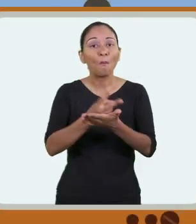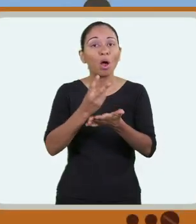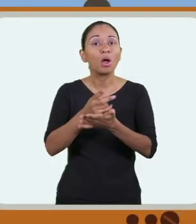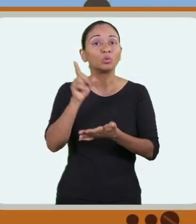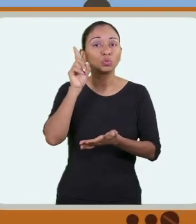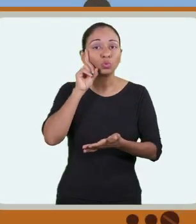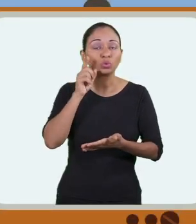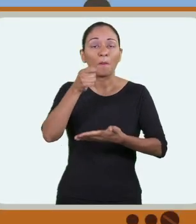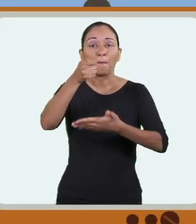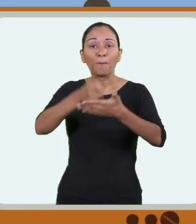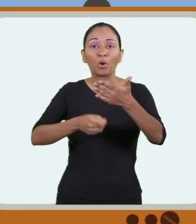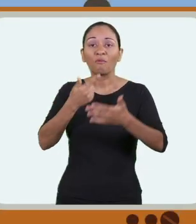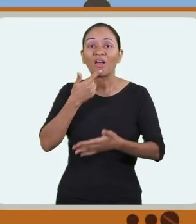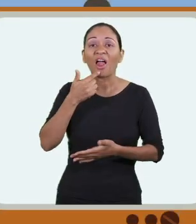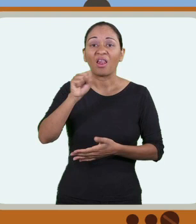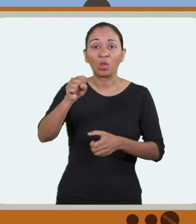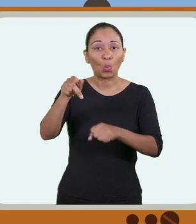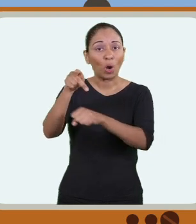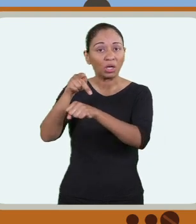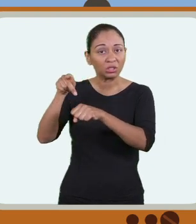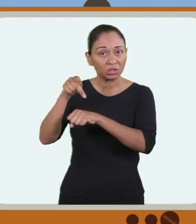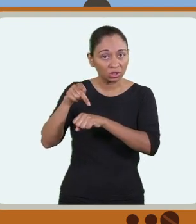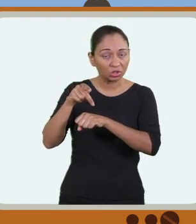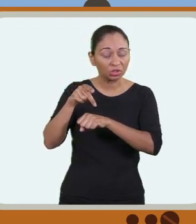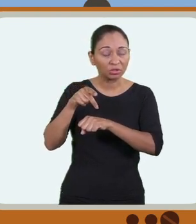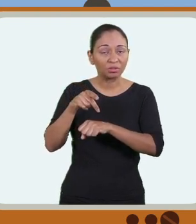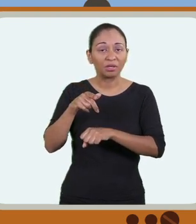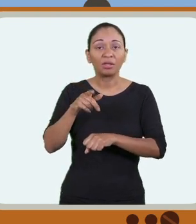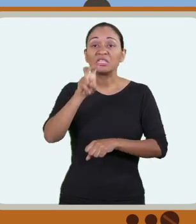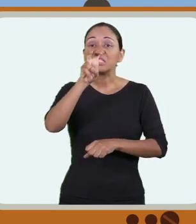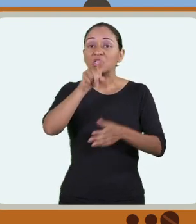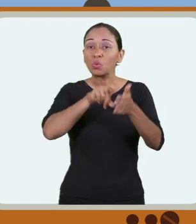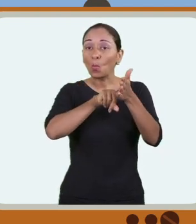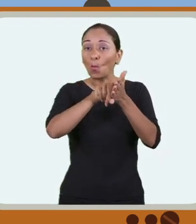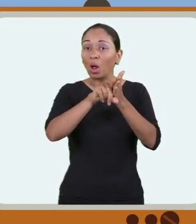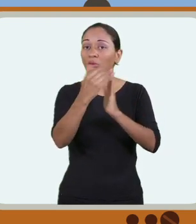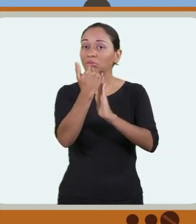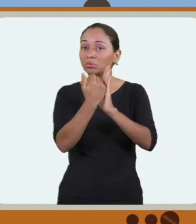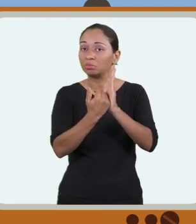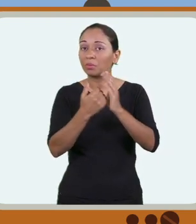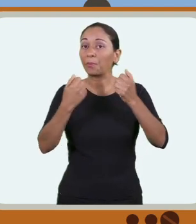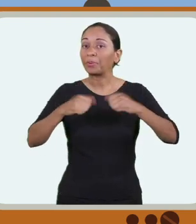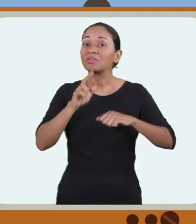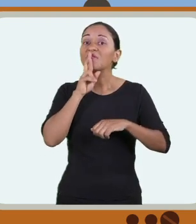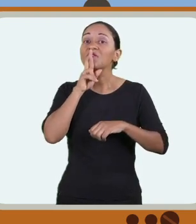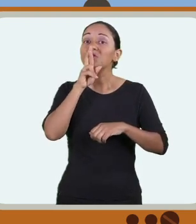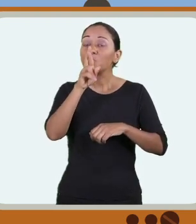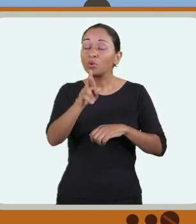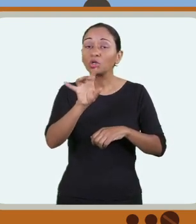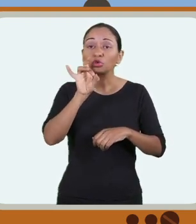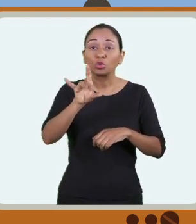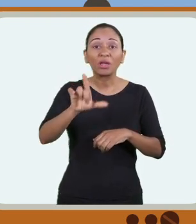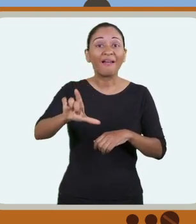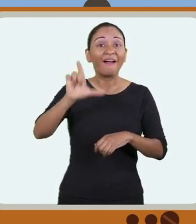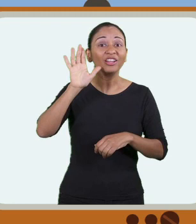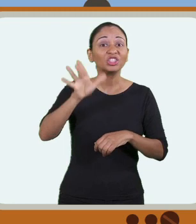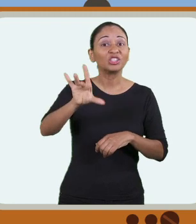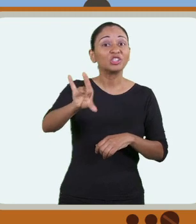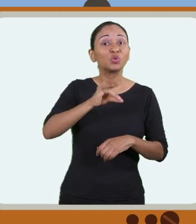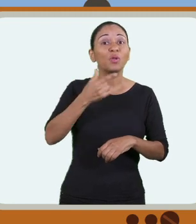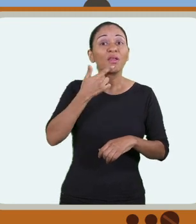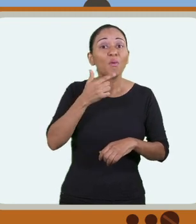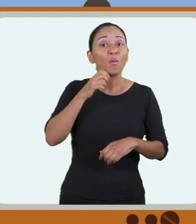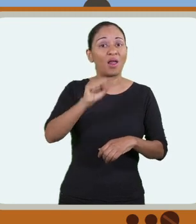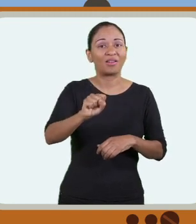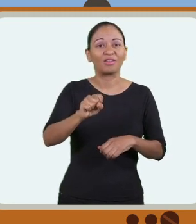No mesmo dia, você vai fazer a prova de língua estrangeira, que tem cinco questões. Você deve responder apenas as perguntas referentes à